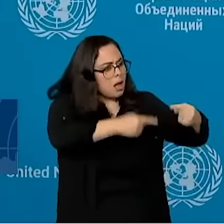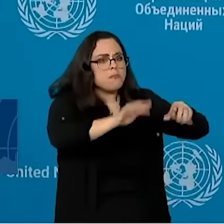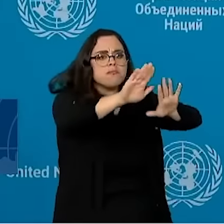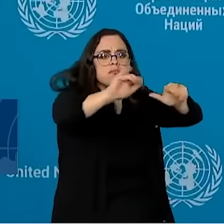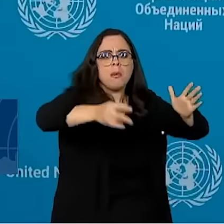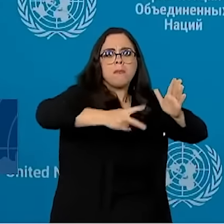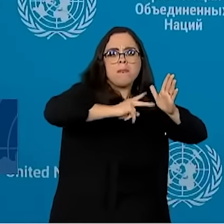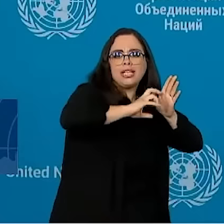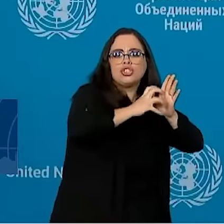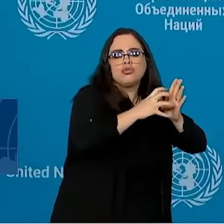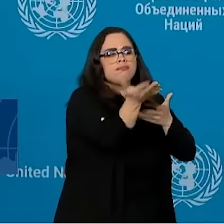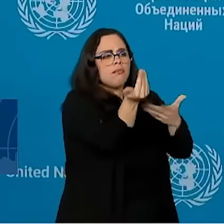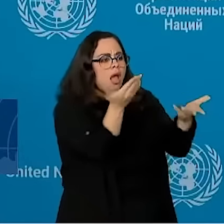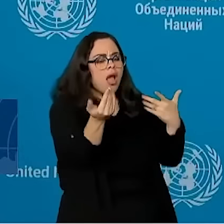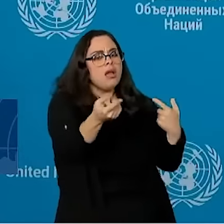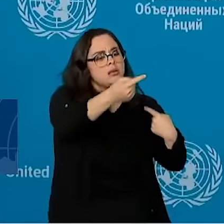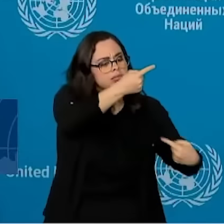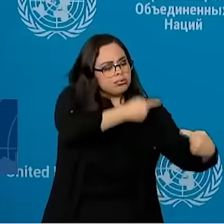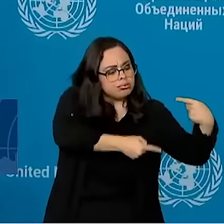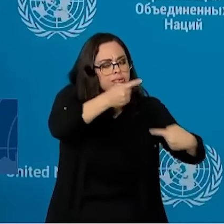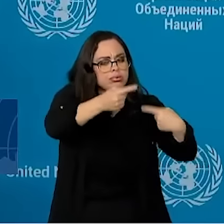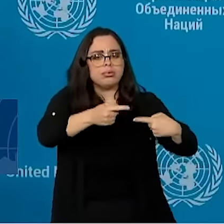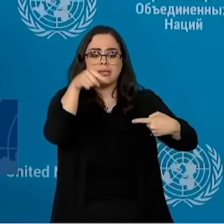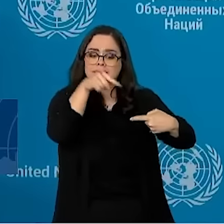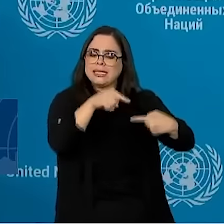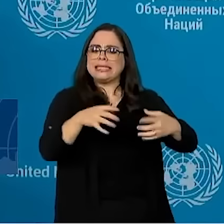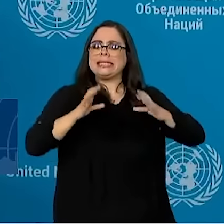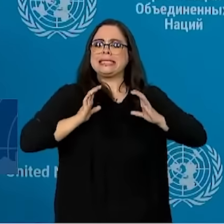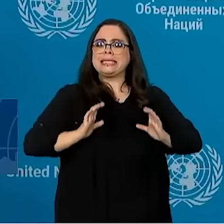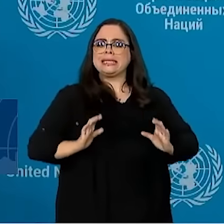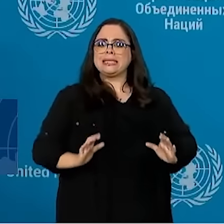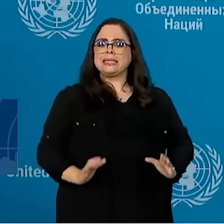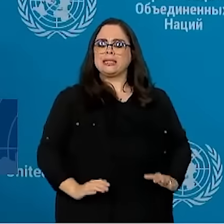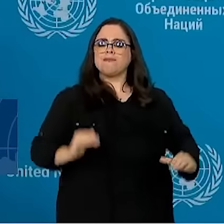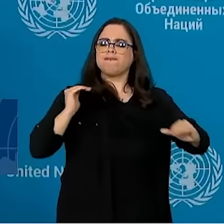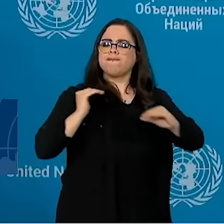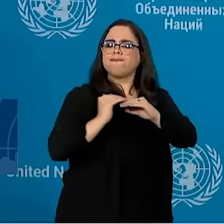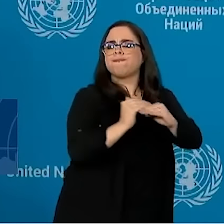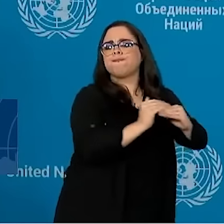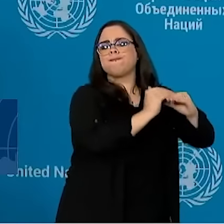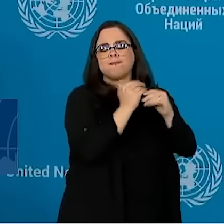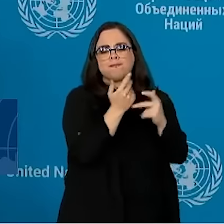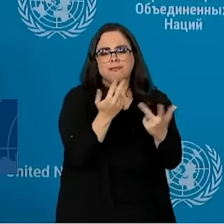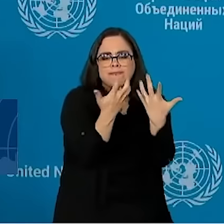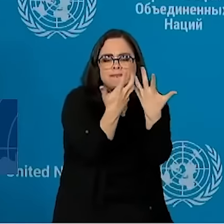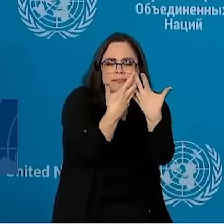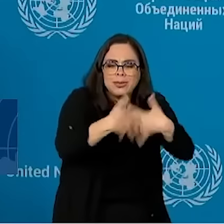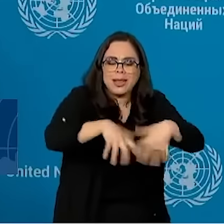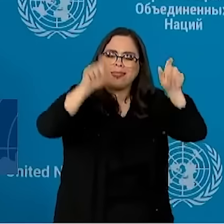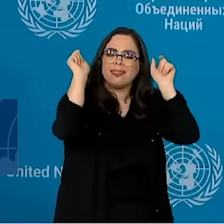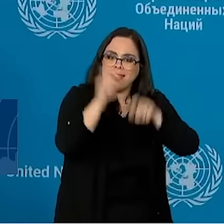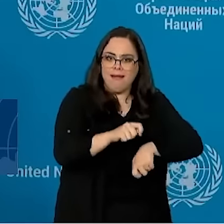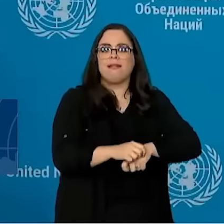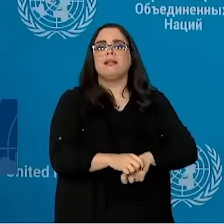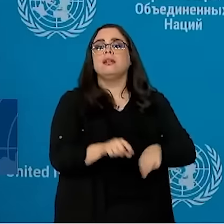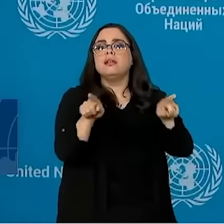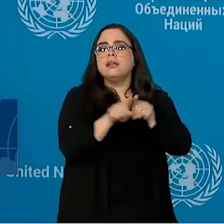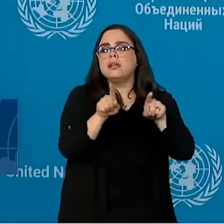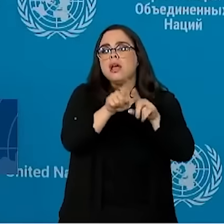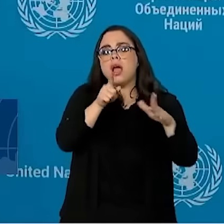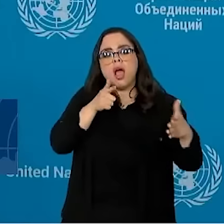políticos, ou seja, fazendo da forma mais civilizada possível as coisas acontecerem, até